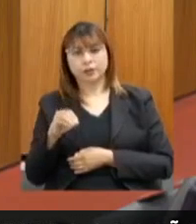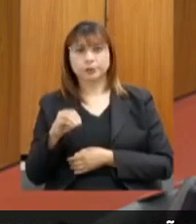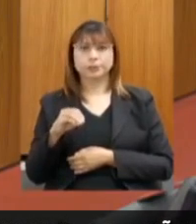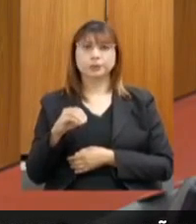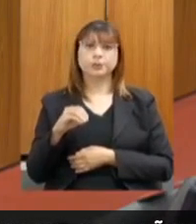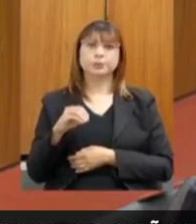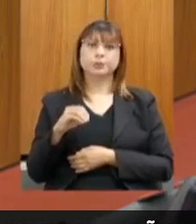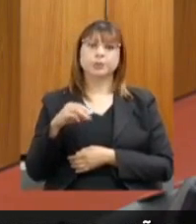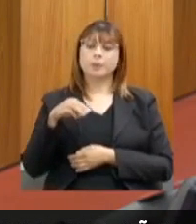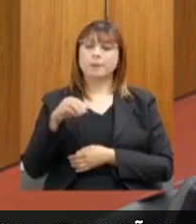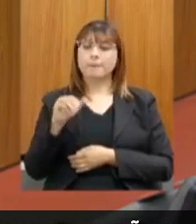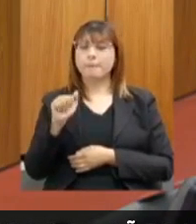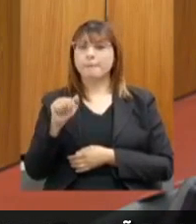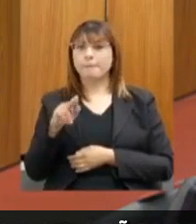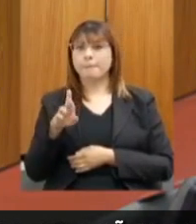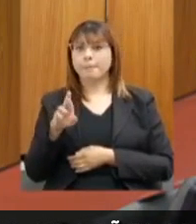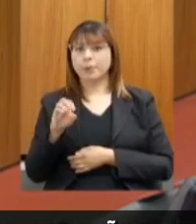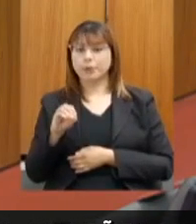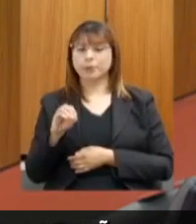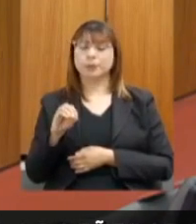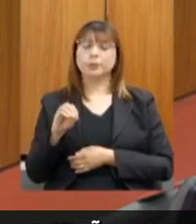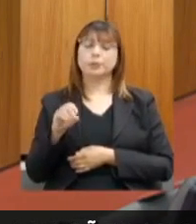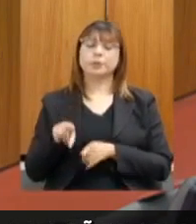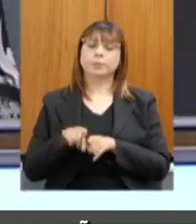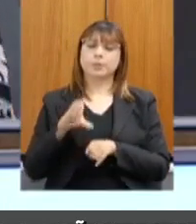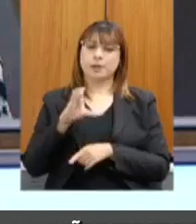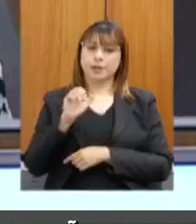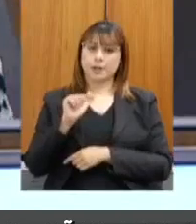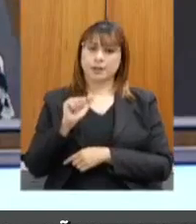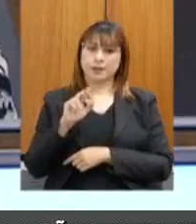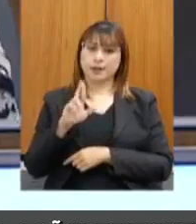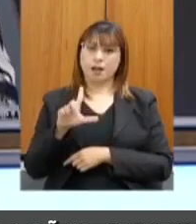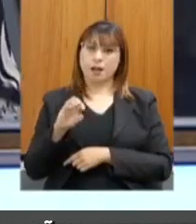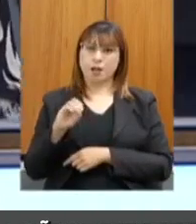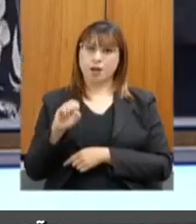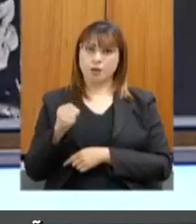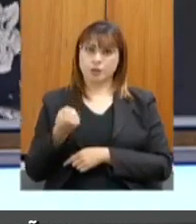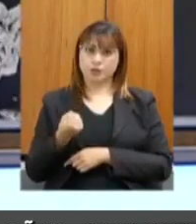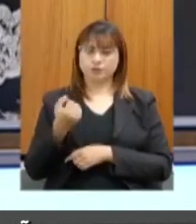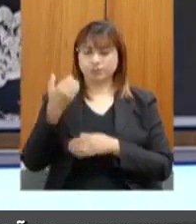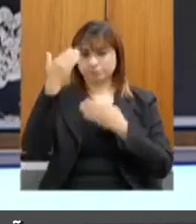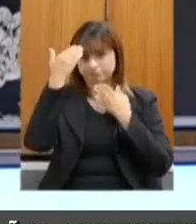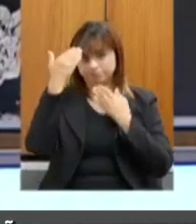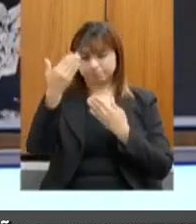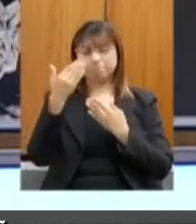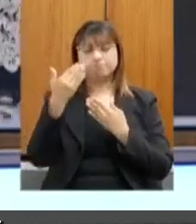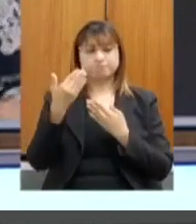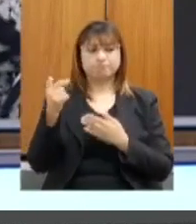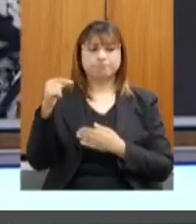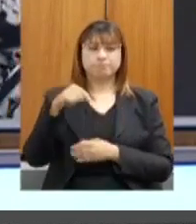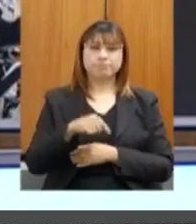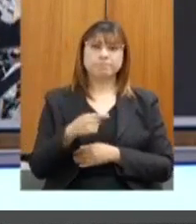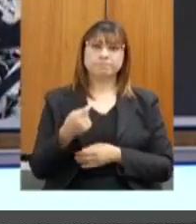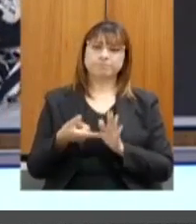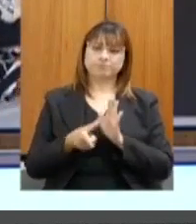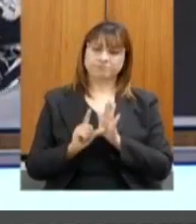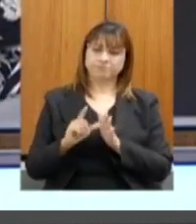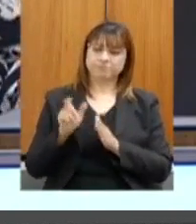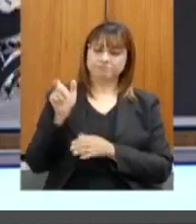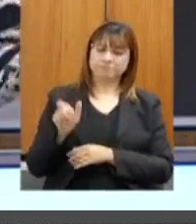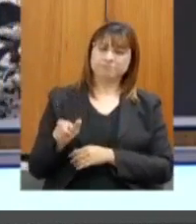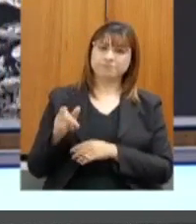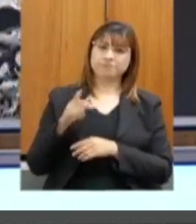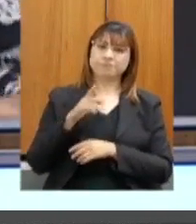Mauro Tramonte e Carlos Pimenta. Agradecer a oportunidade. Realmente, como o deputado Noraldino